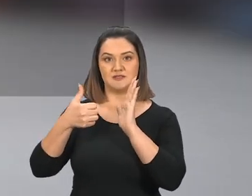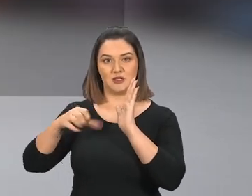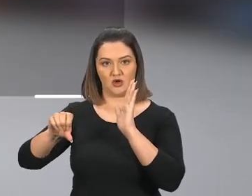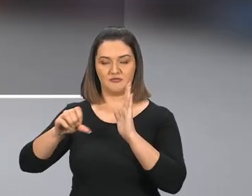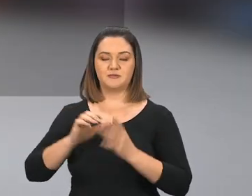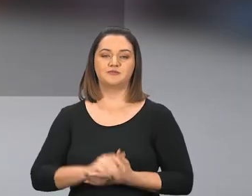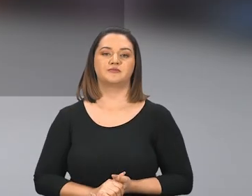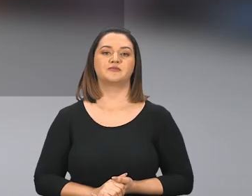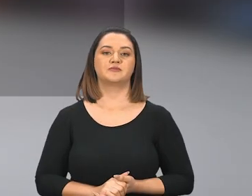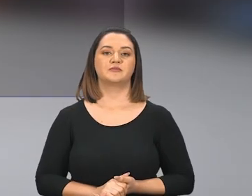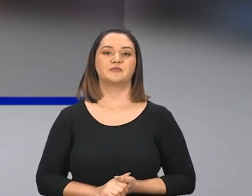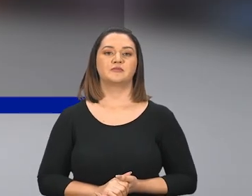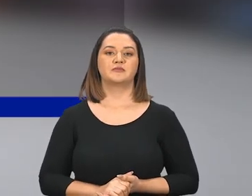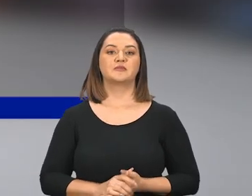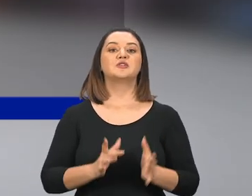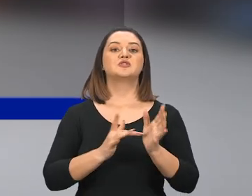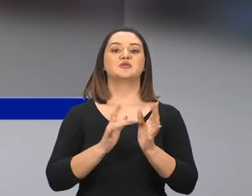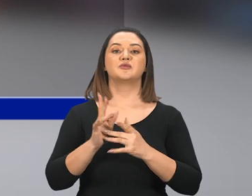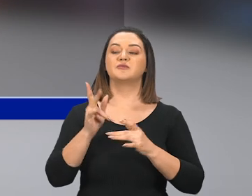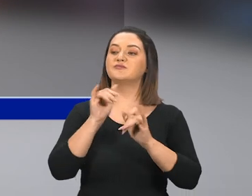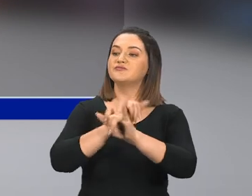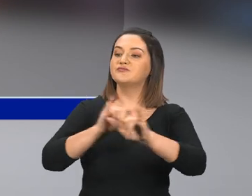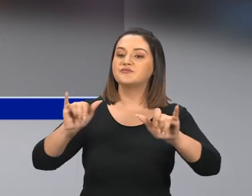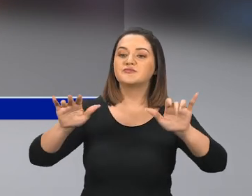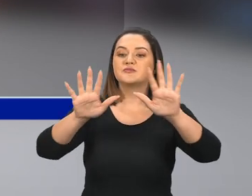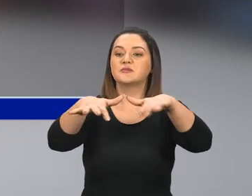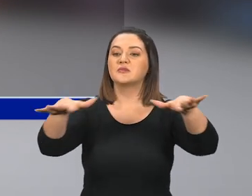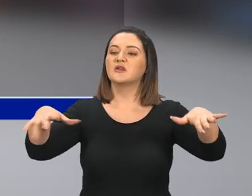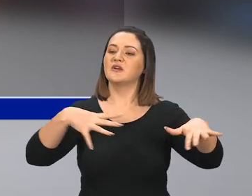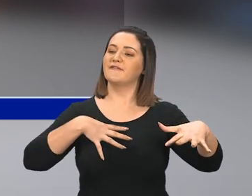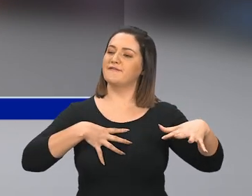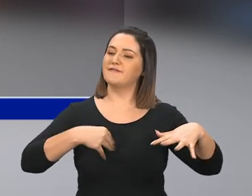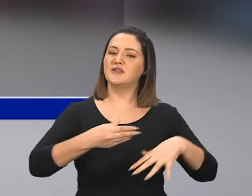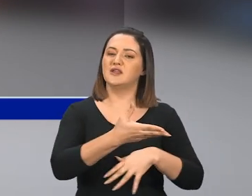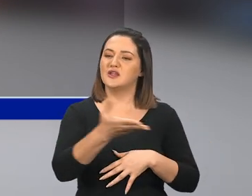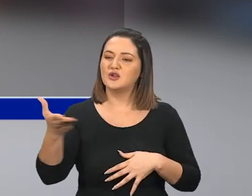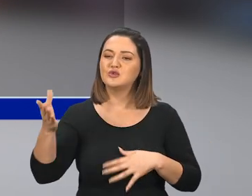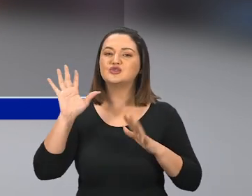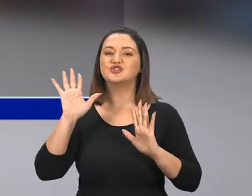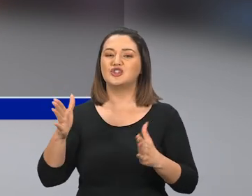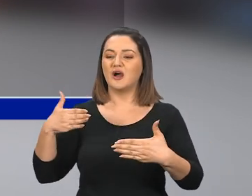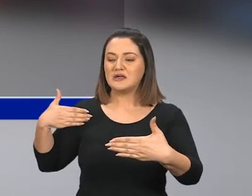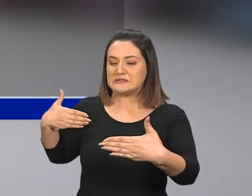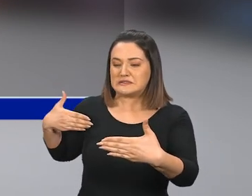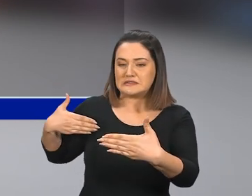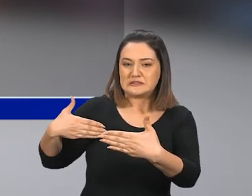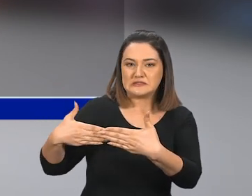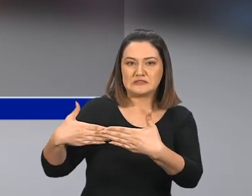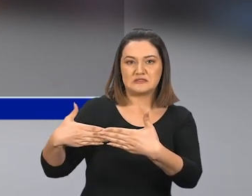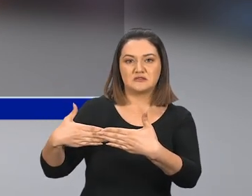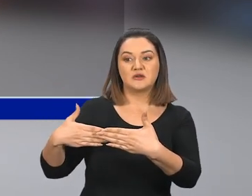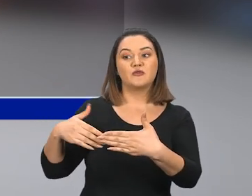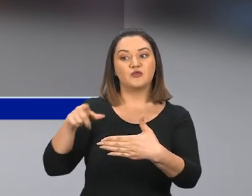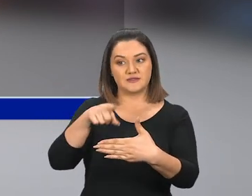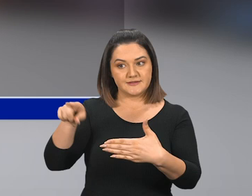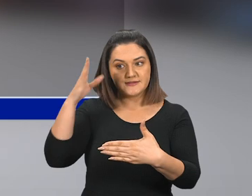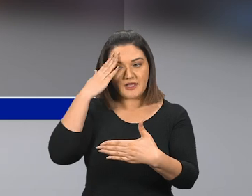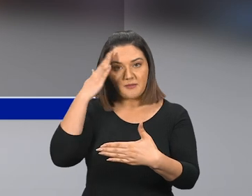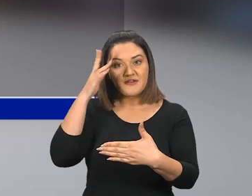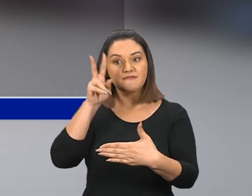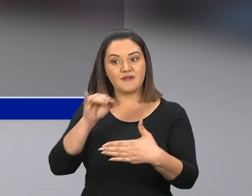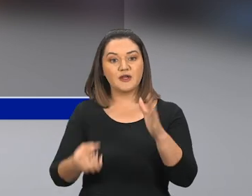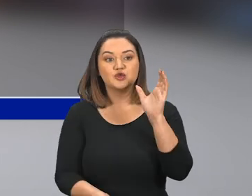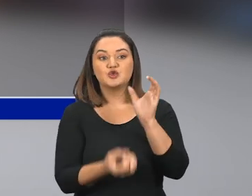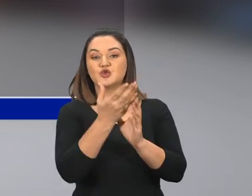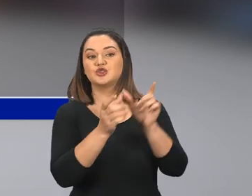assim, Filhinhos, já é a última hora, e como ouvisteis que vem o anticristo, também